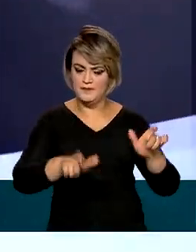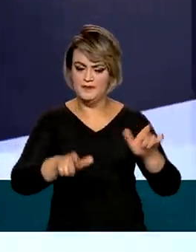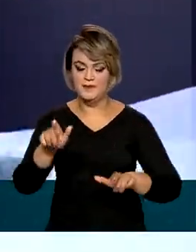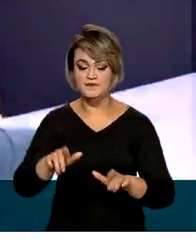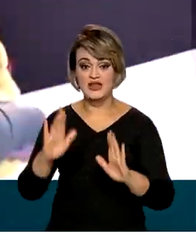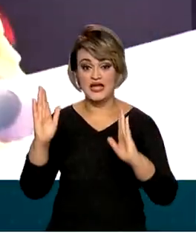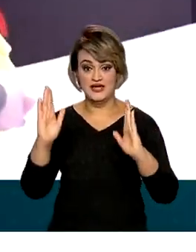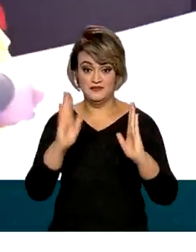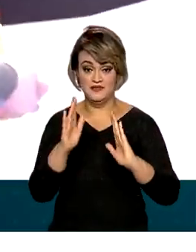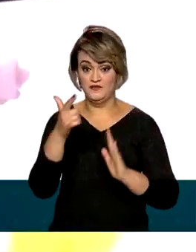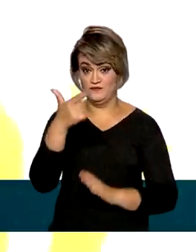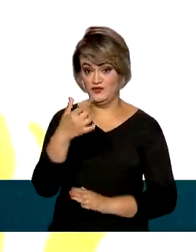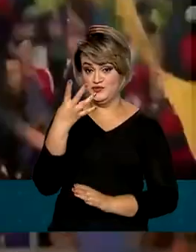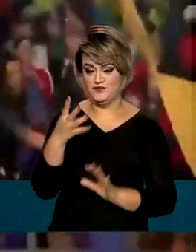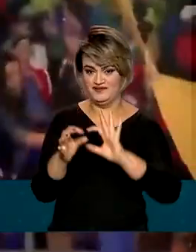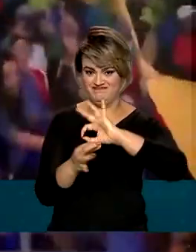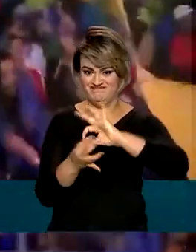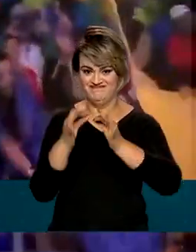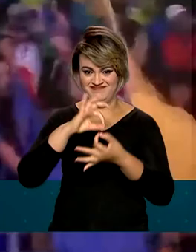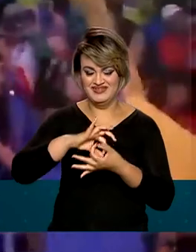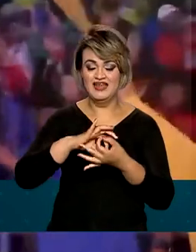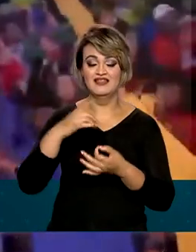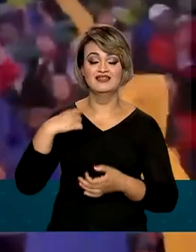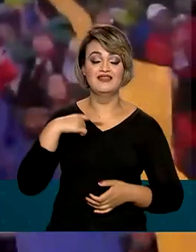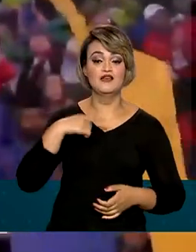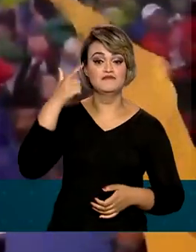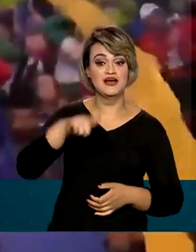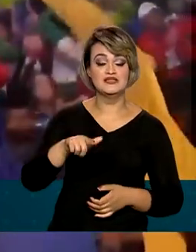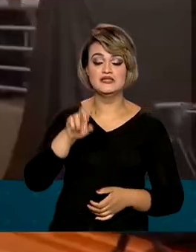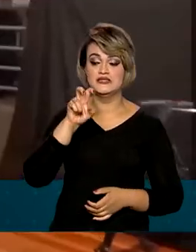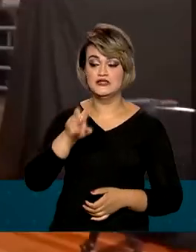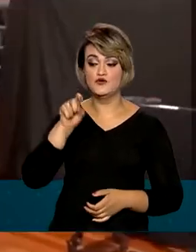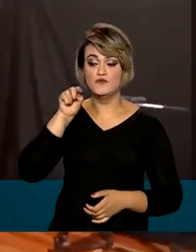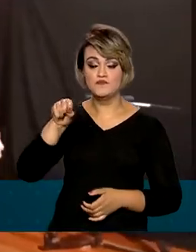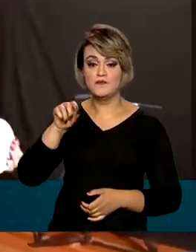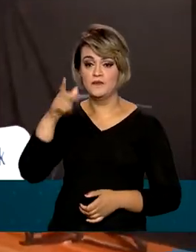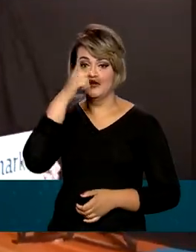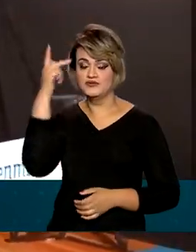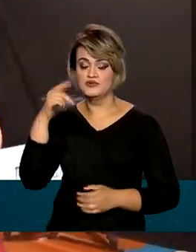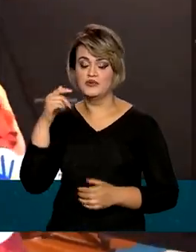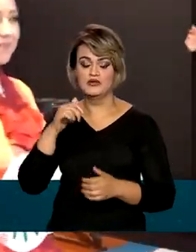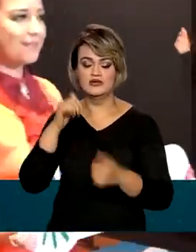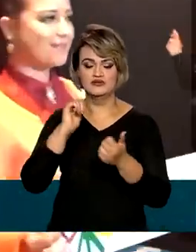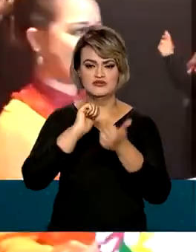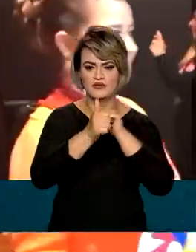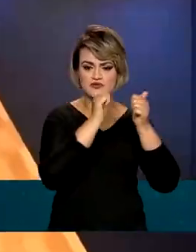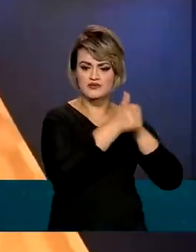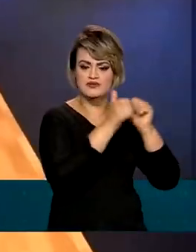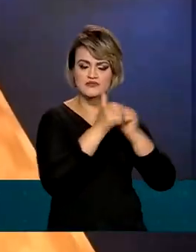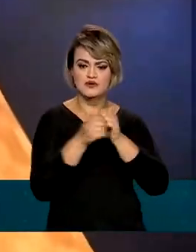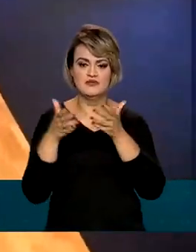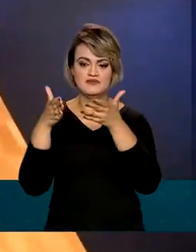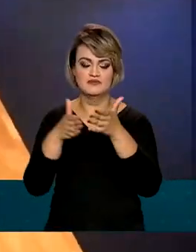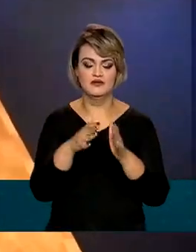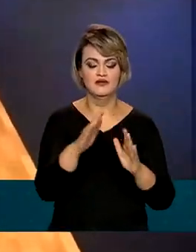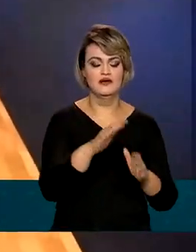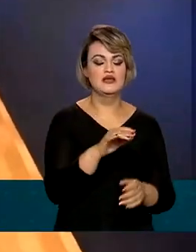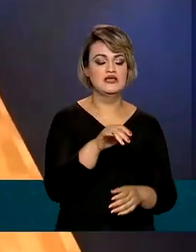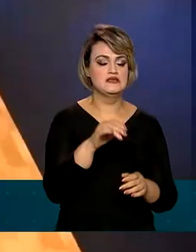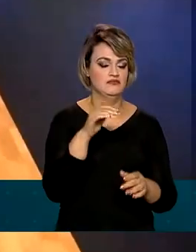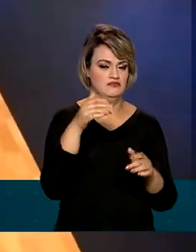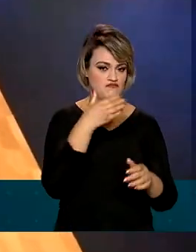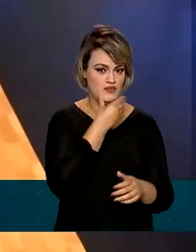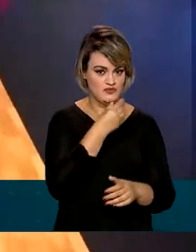24ª edição do evento reúne mais de 5 mil pessoas na disputa de 20 modalidades no masculino e